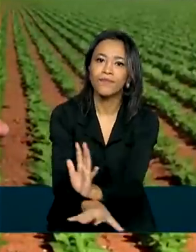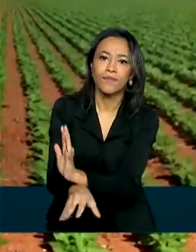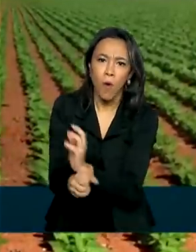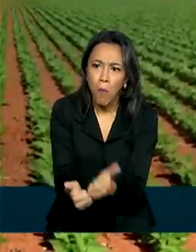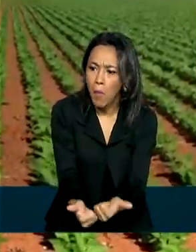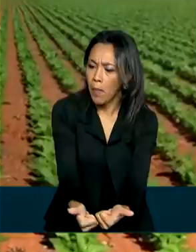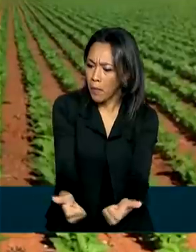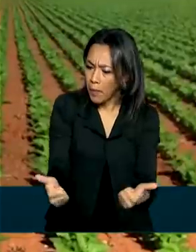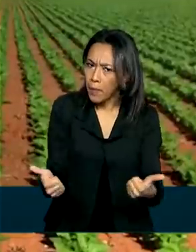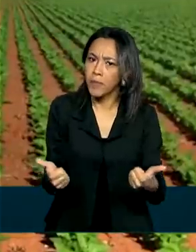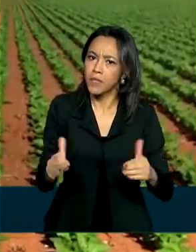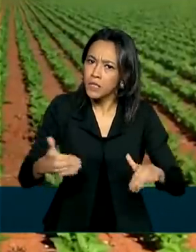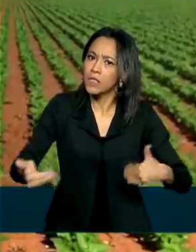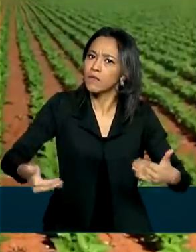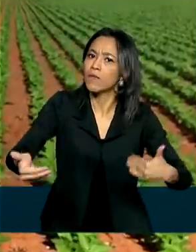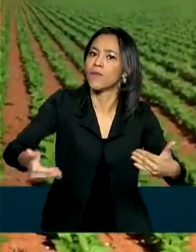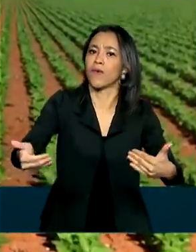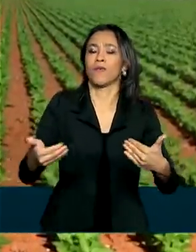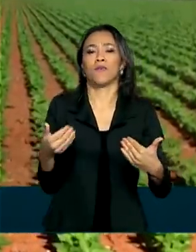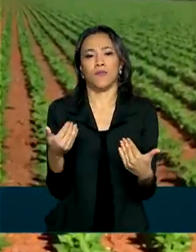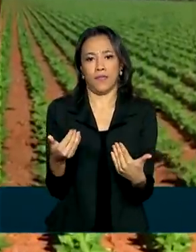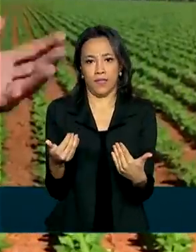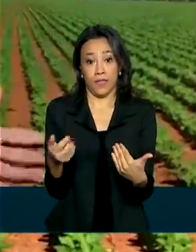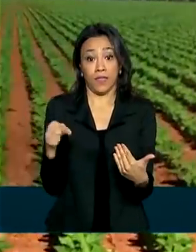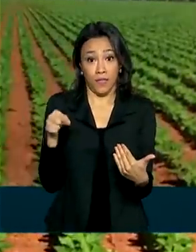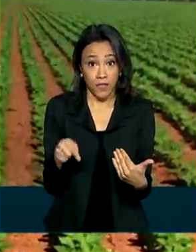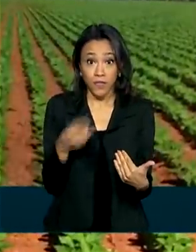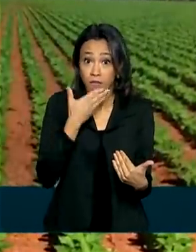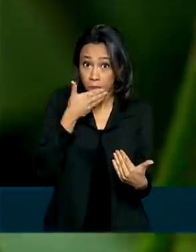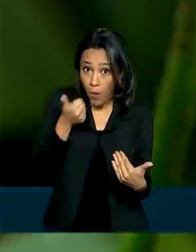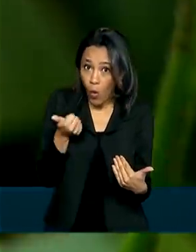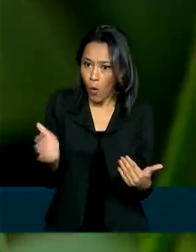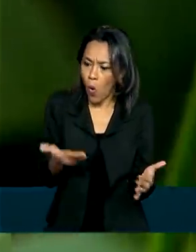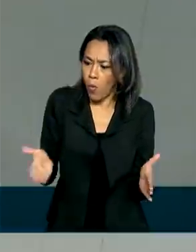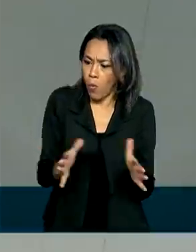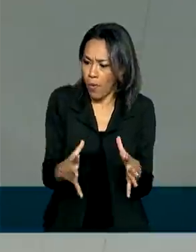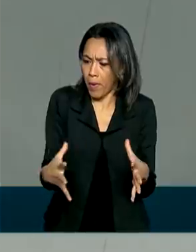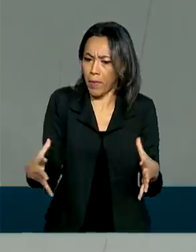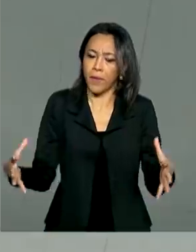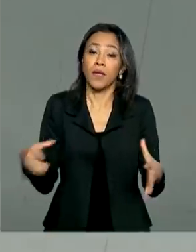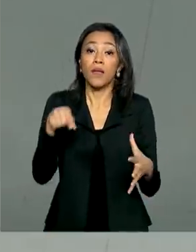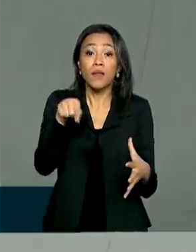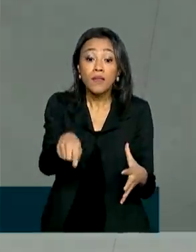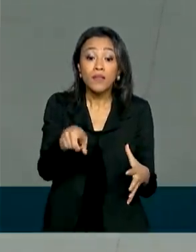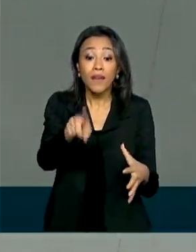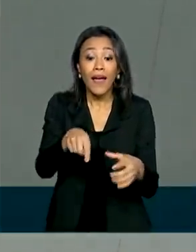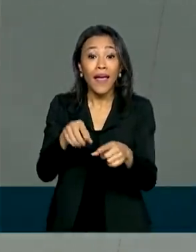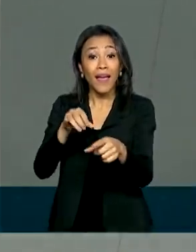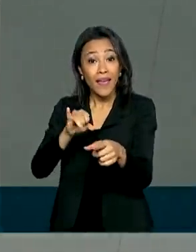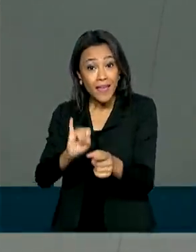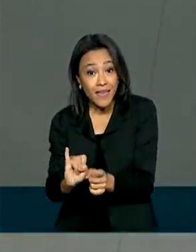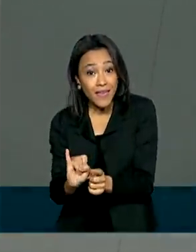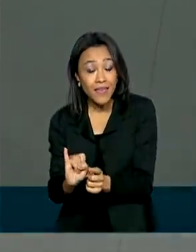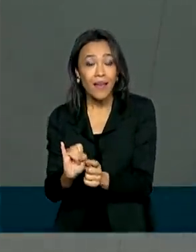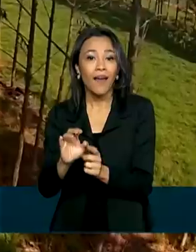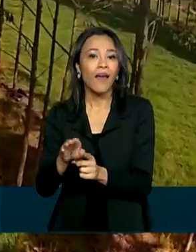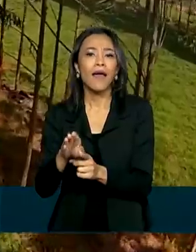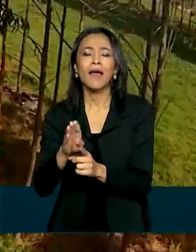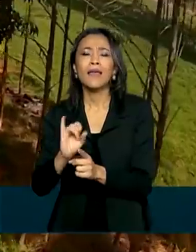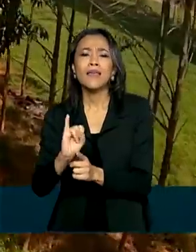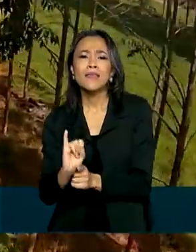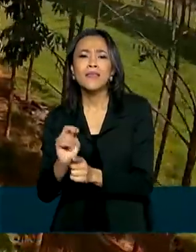isso, evidentemente, ela vai aumentar a produtividade. Esses são os chamados insumos biológicos